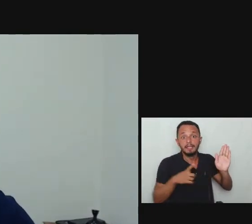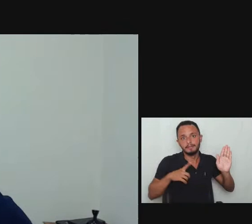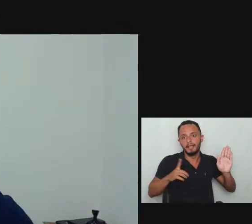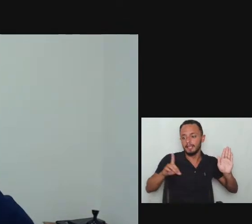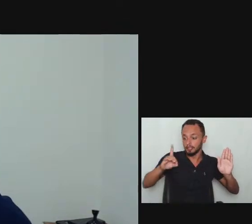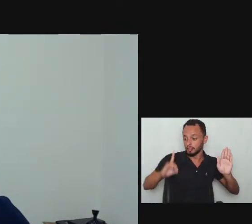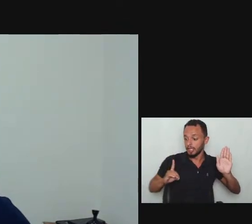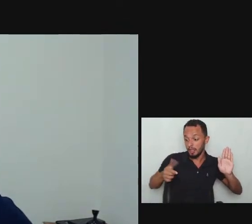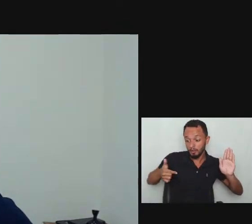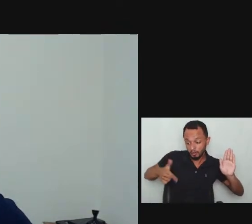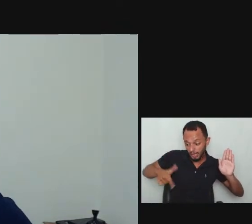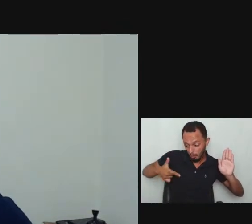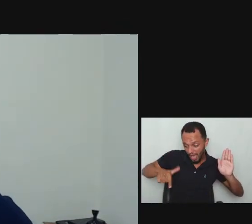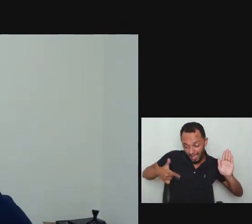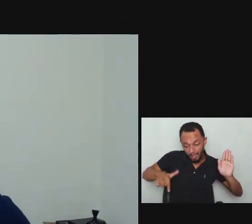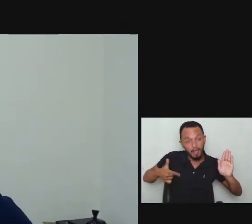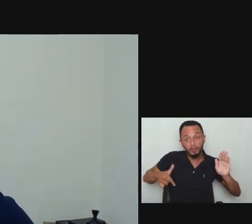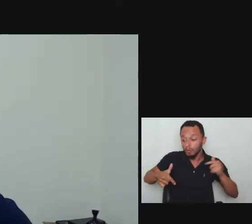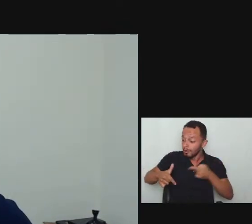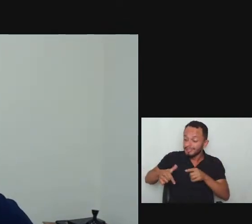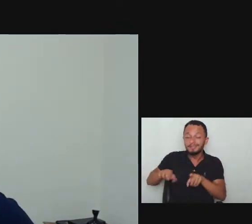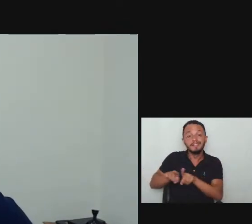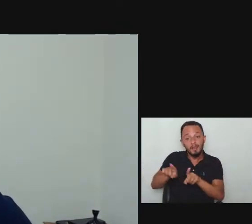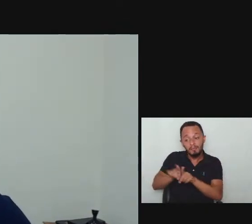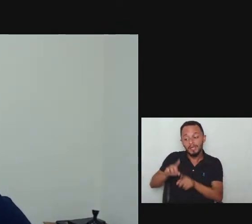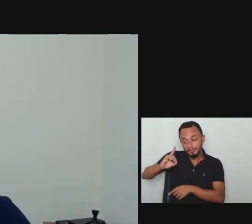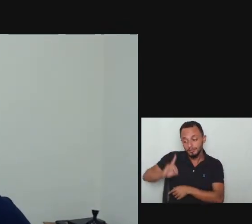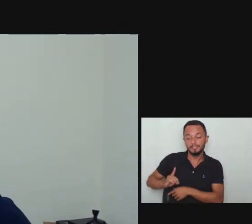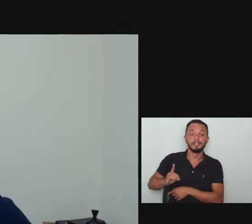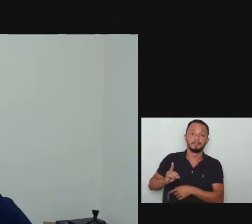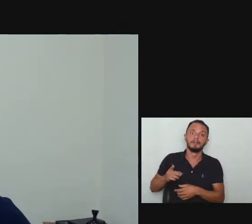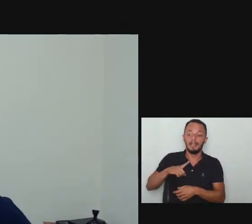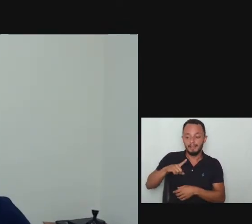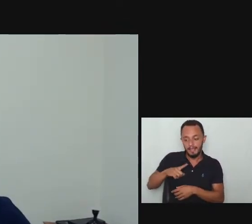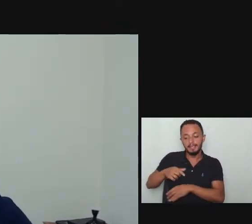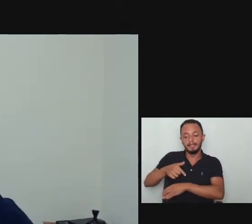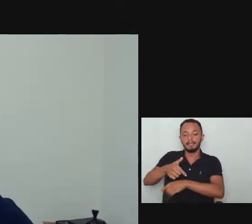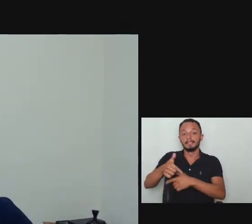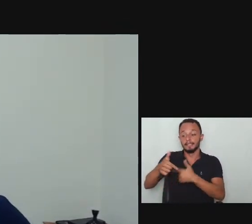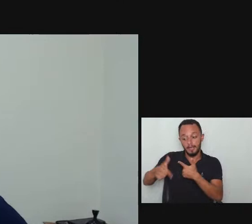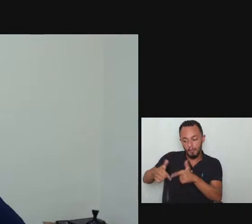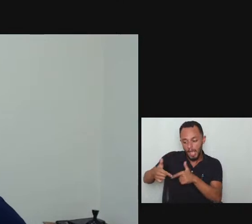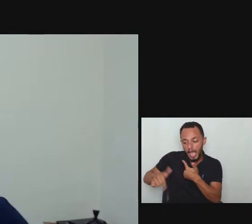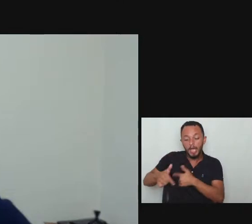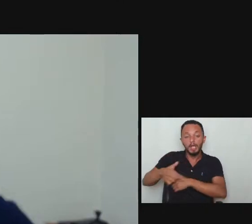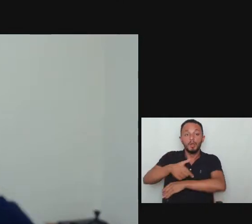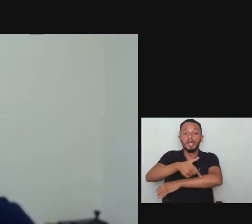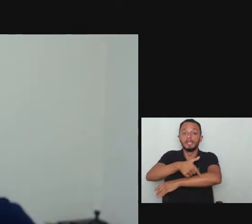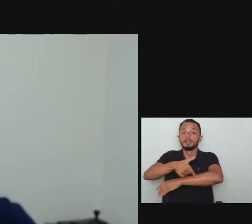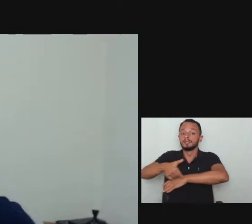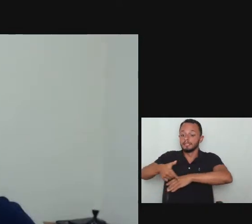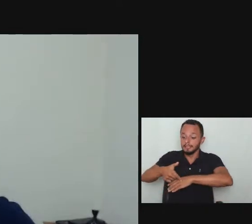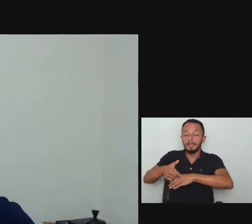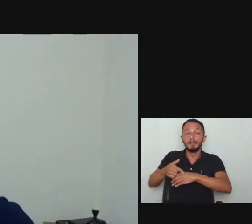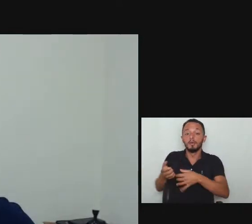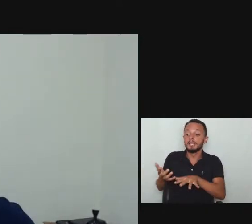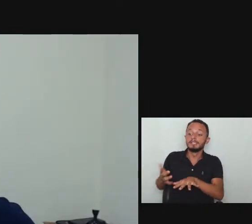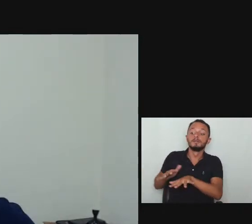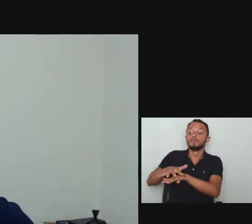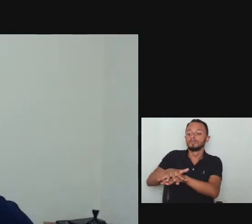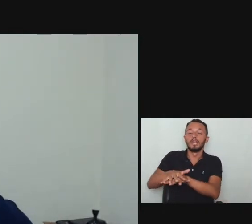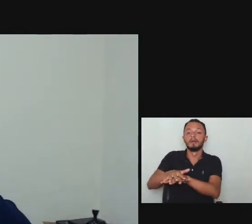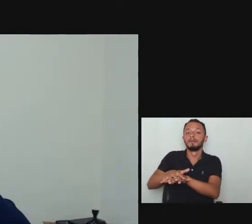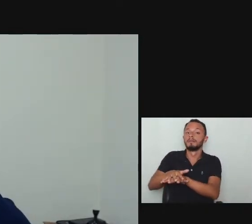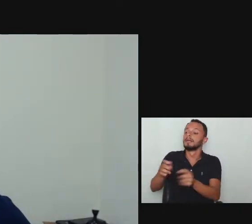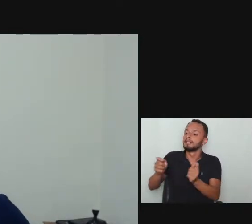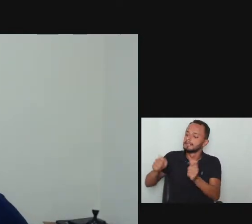educação não existe inclusão né não tem como é ali que você consegue abrir as portas da dignidade para pessoa com